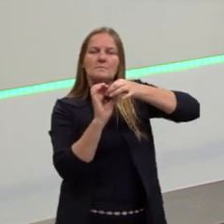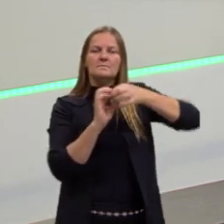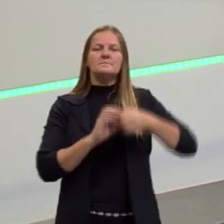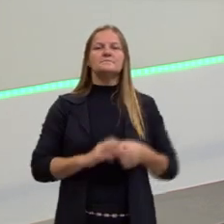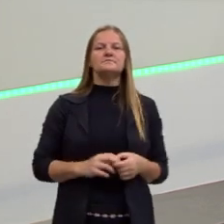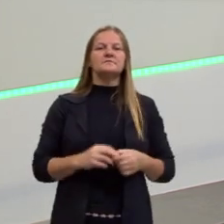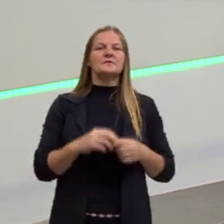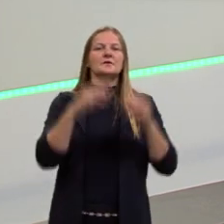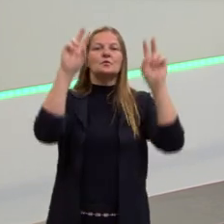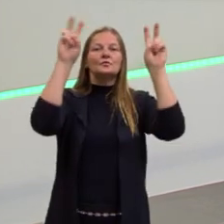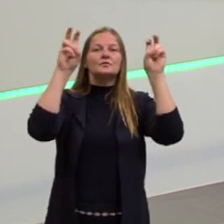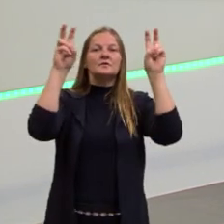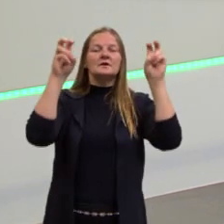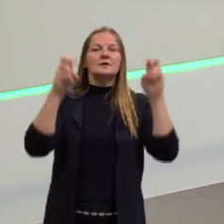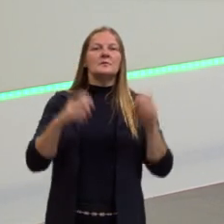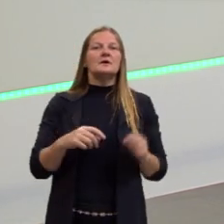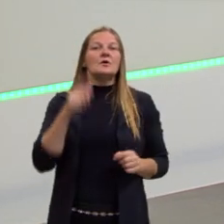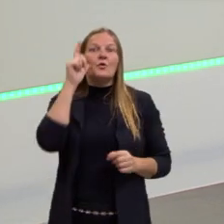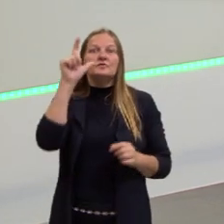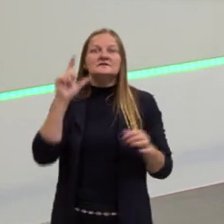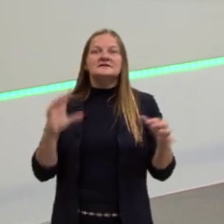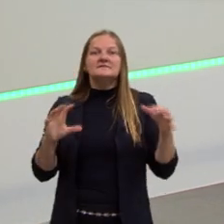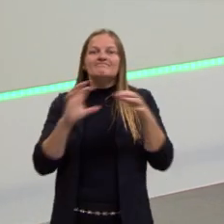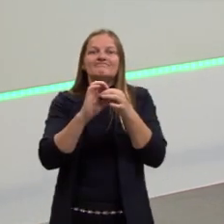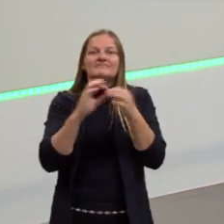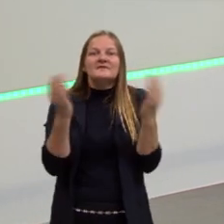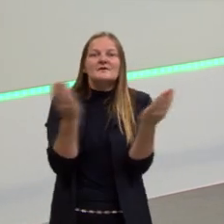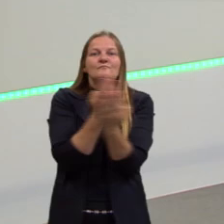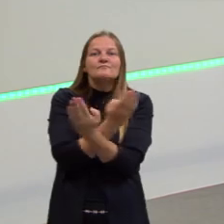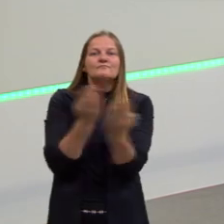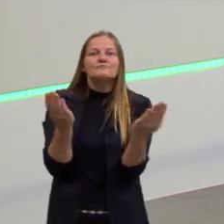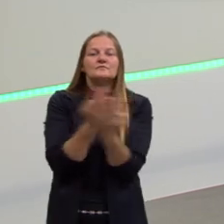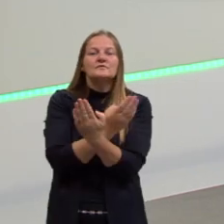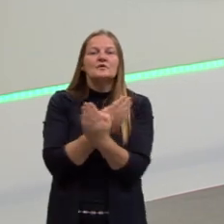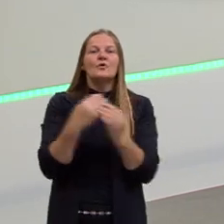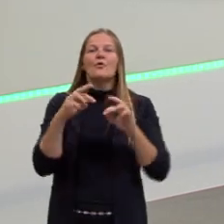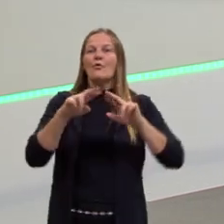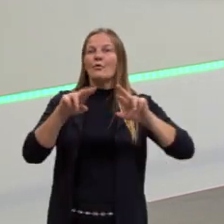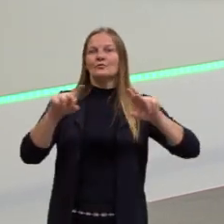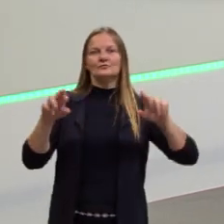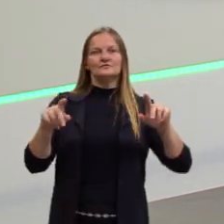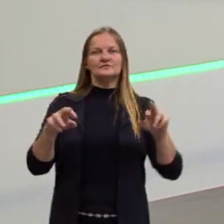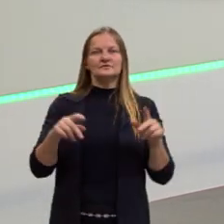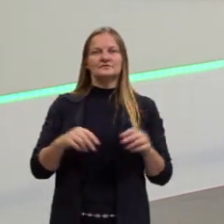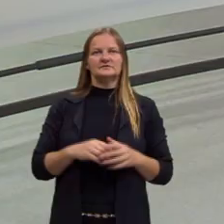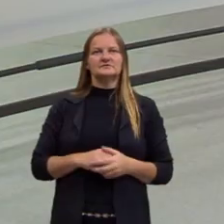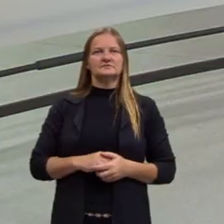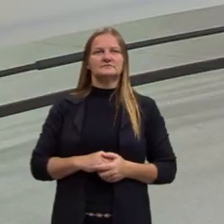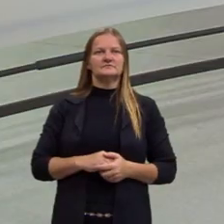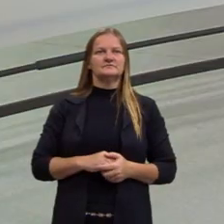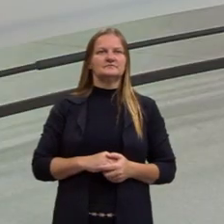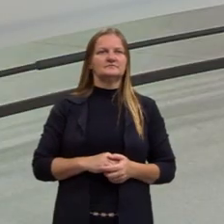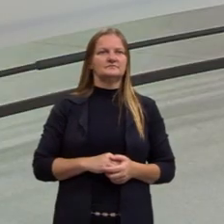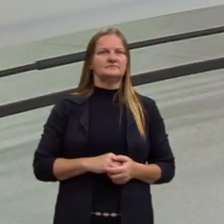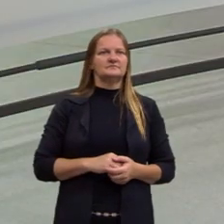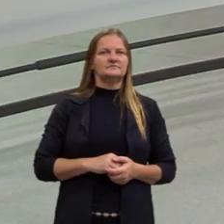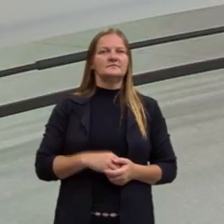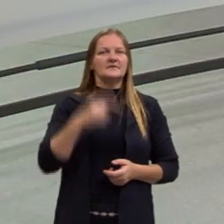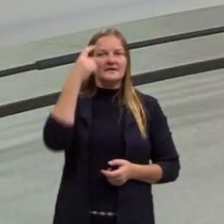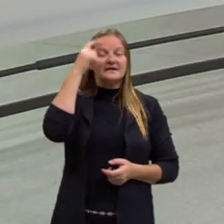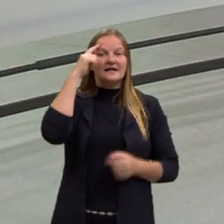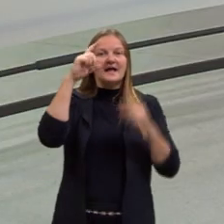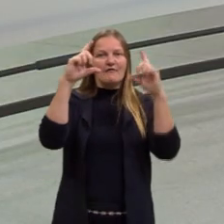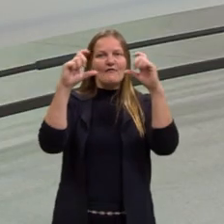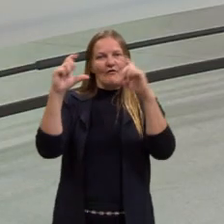um tema, né, e conseguir fazer associações em universos diferentes. Ou no mesmo universo, como a gente viu na ideia das